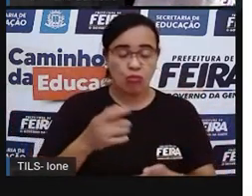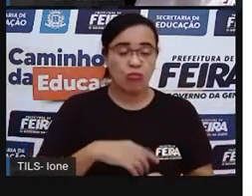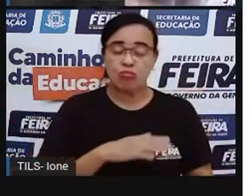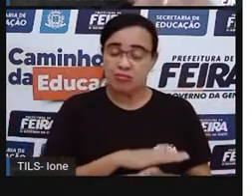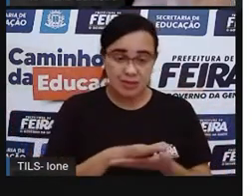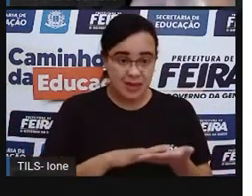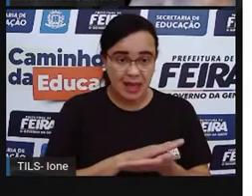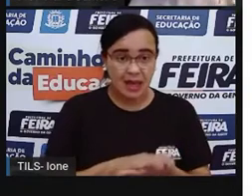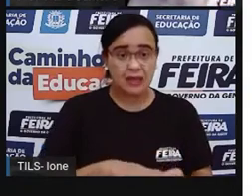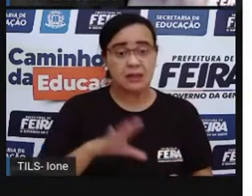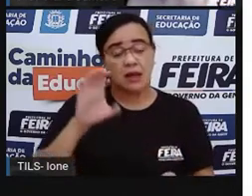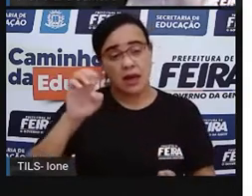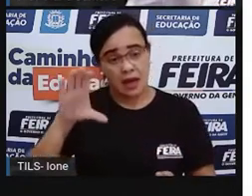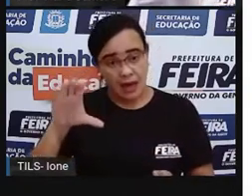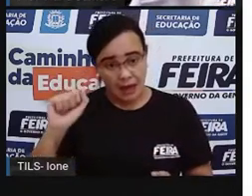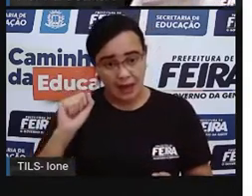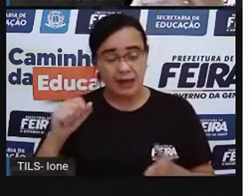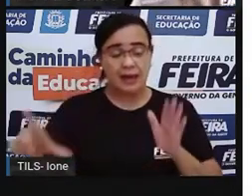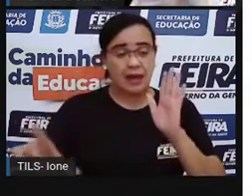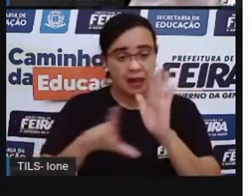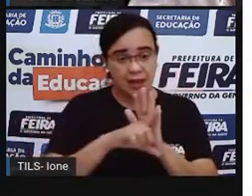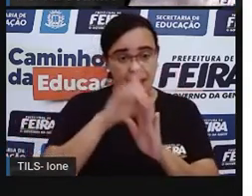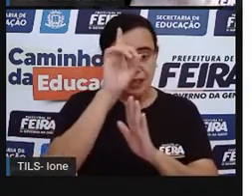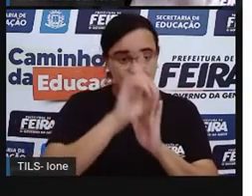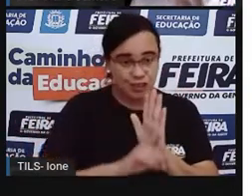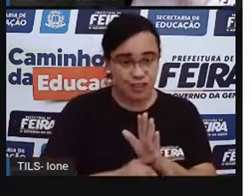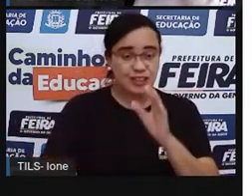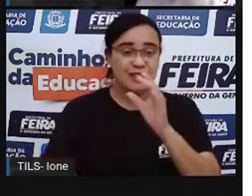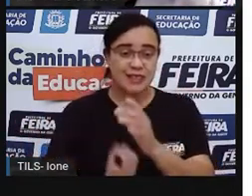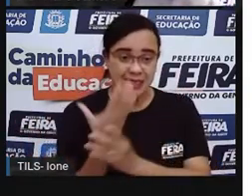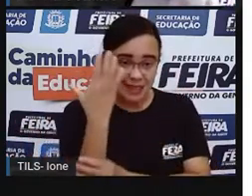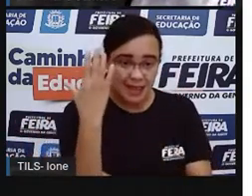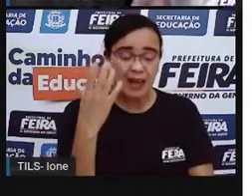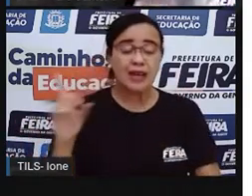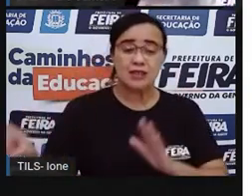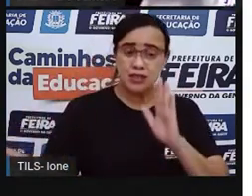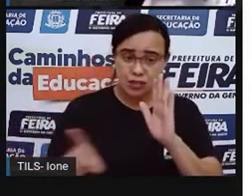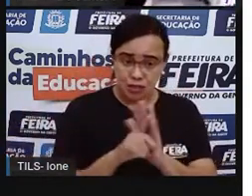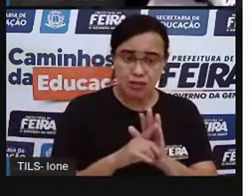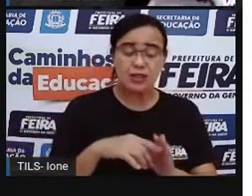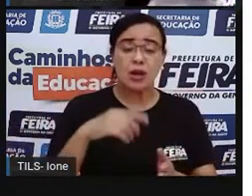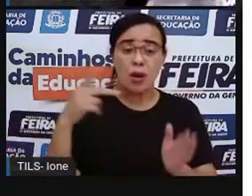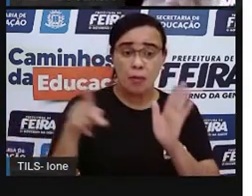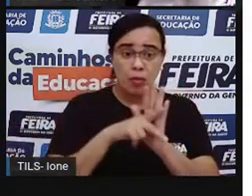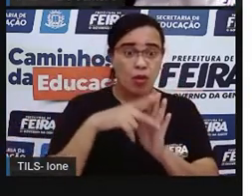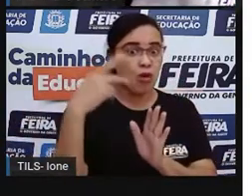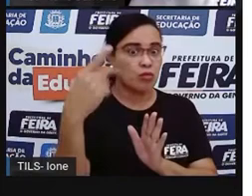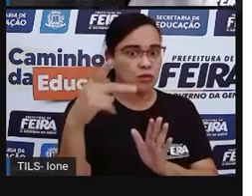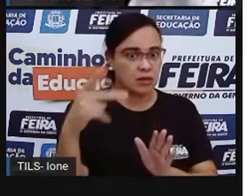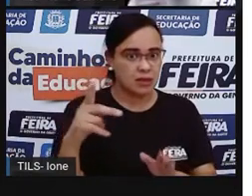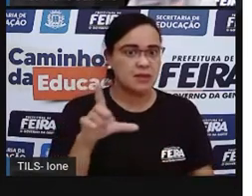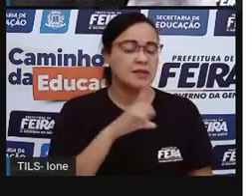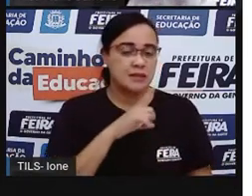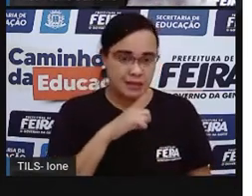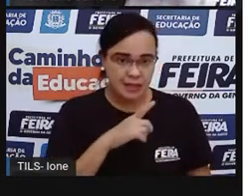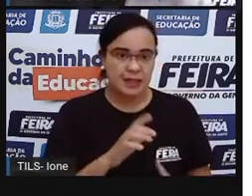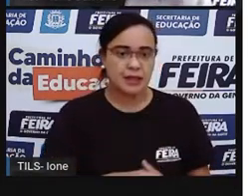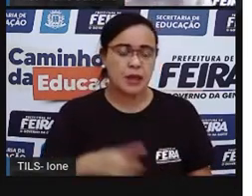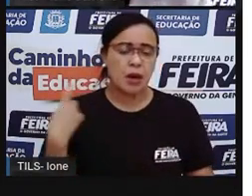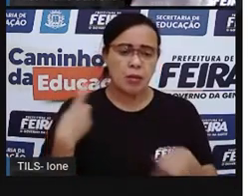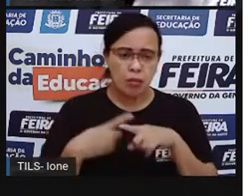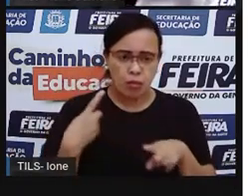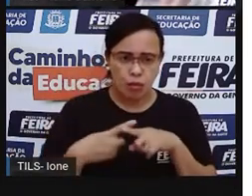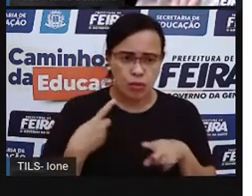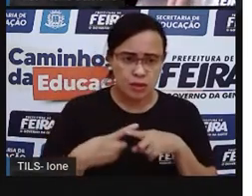estatuto, com essas leis, foram criados realmente os direitos e os deveres da criança. Por quê? Nesse documento,